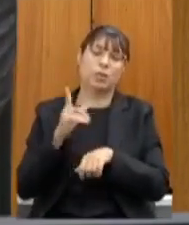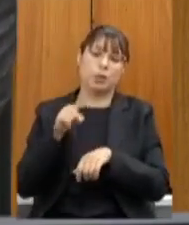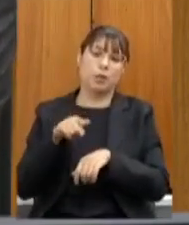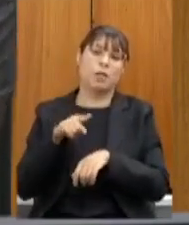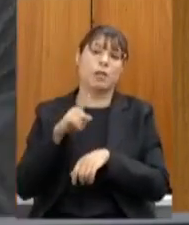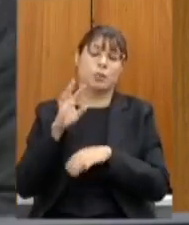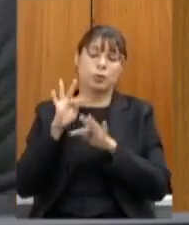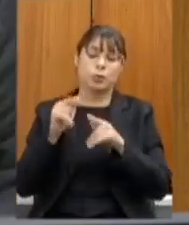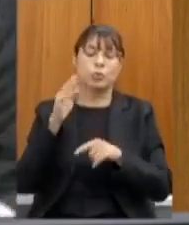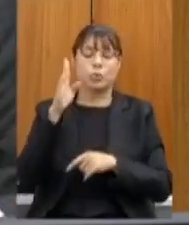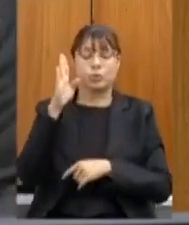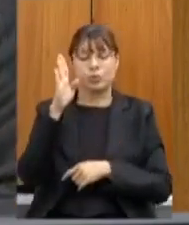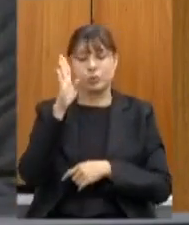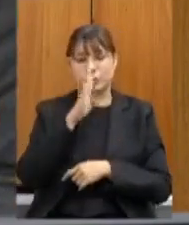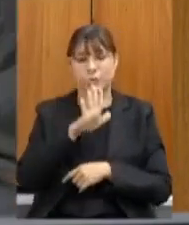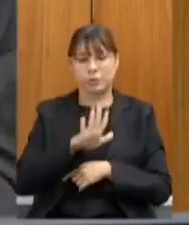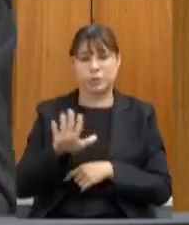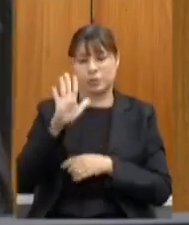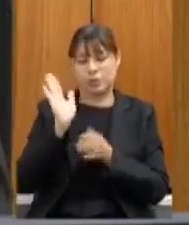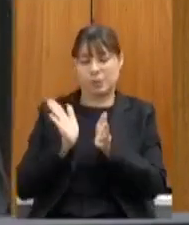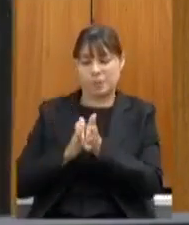e parabéns